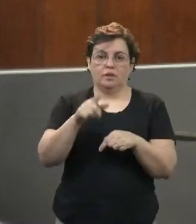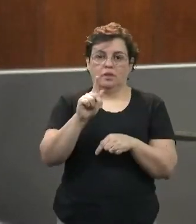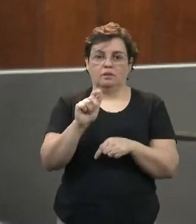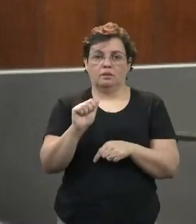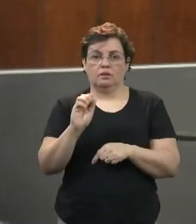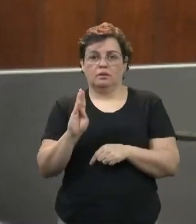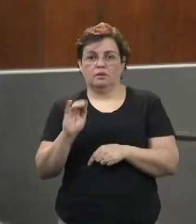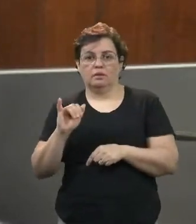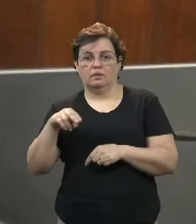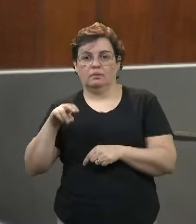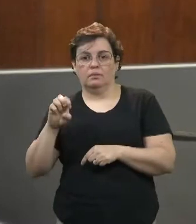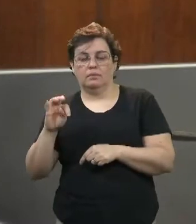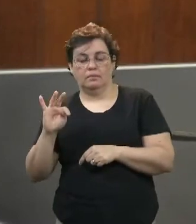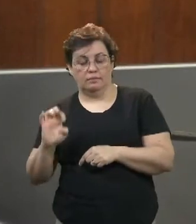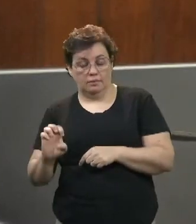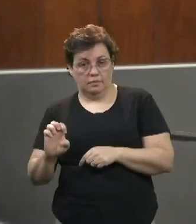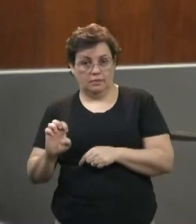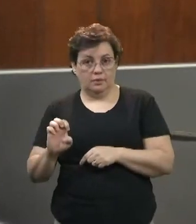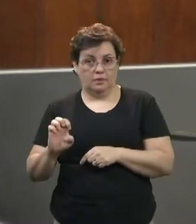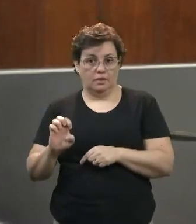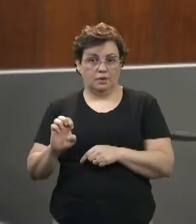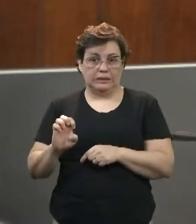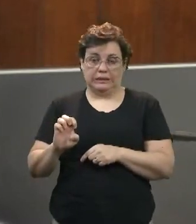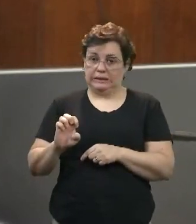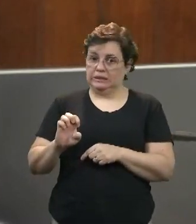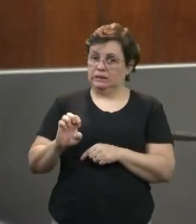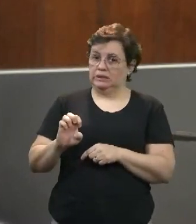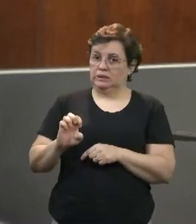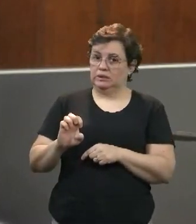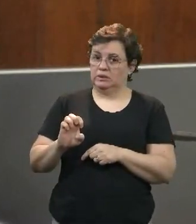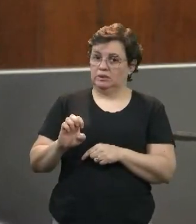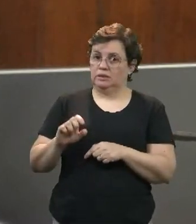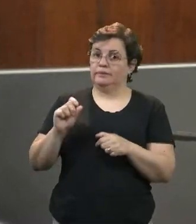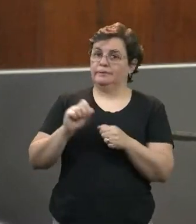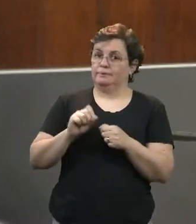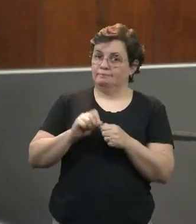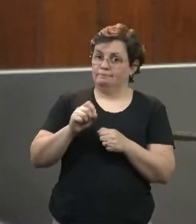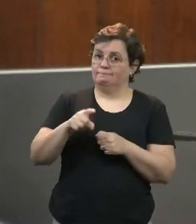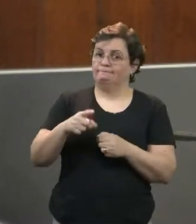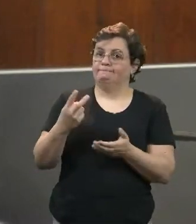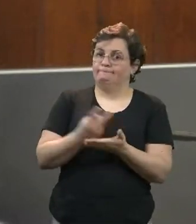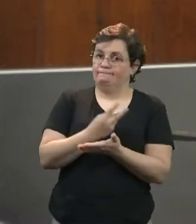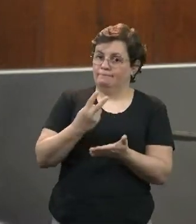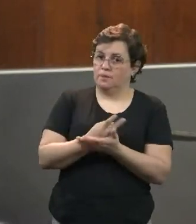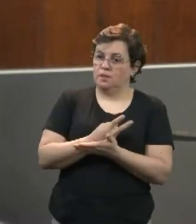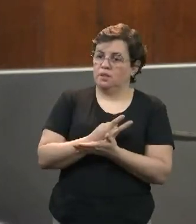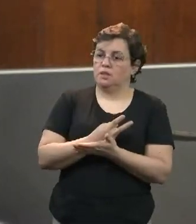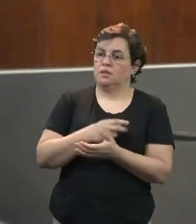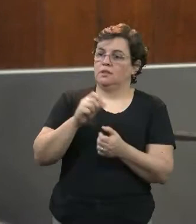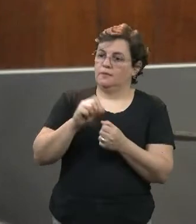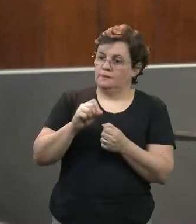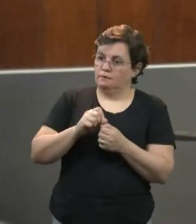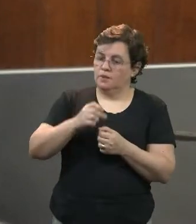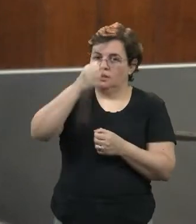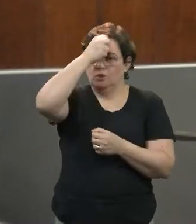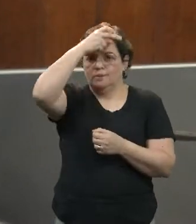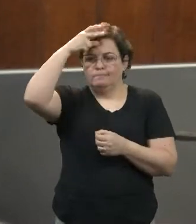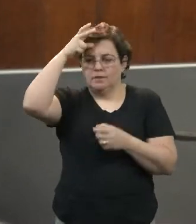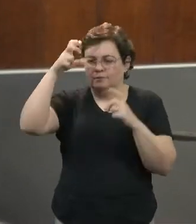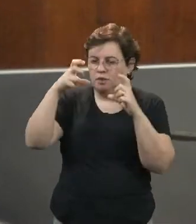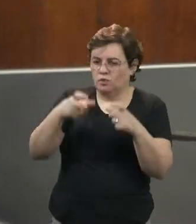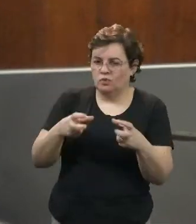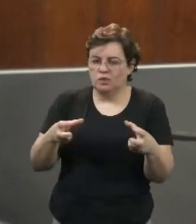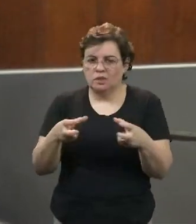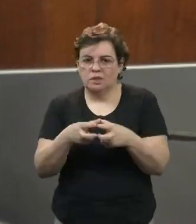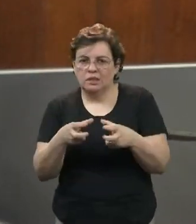que incorreu nesse erro e fez o prefeito colocar a Câmara nessa situação